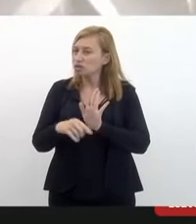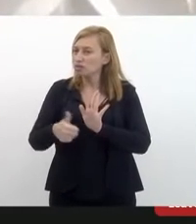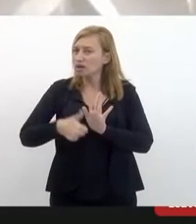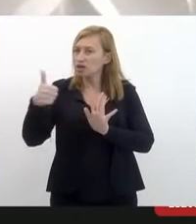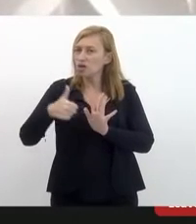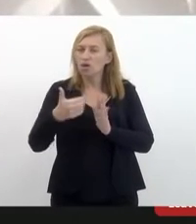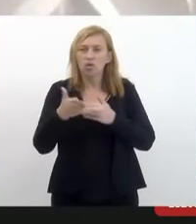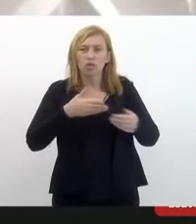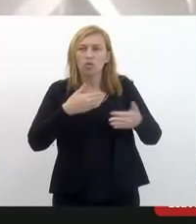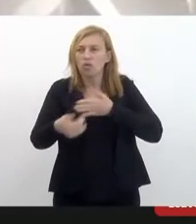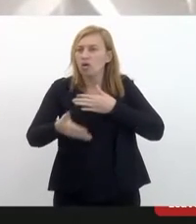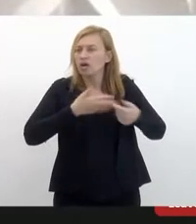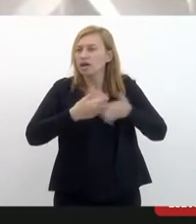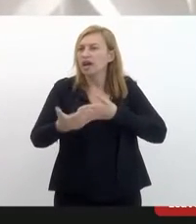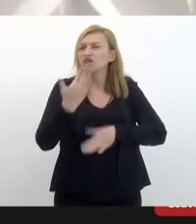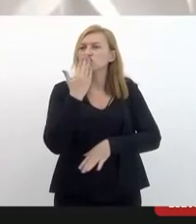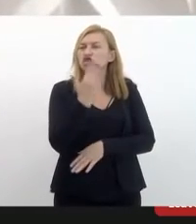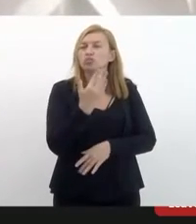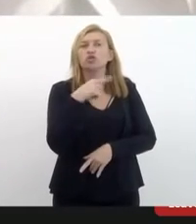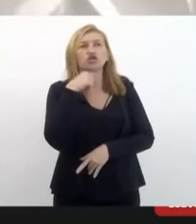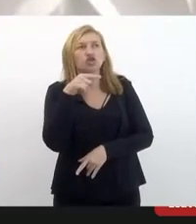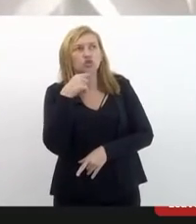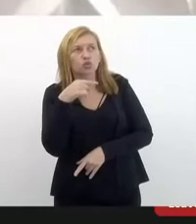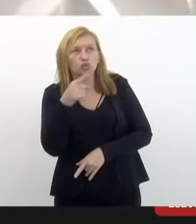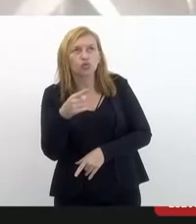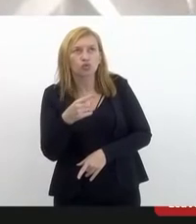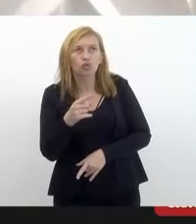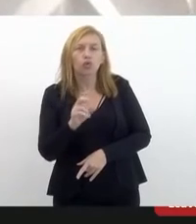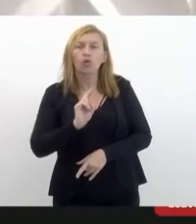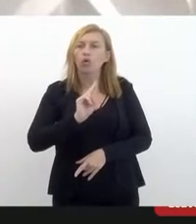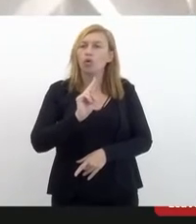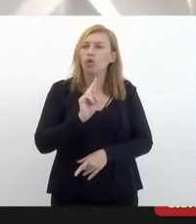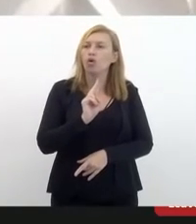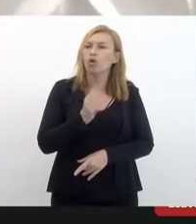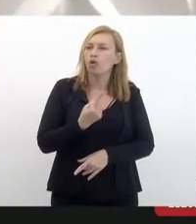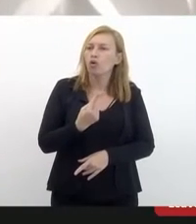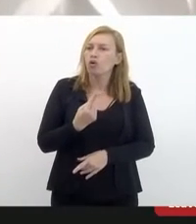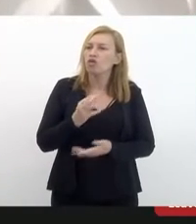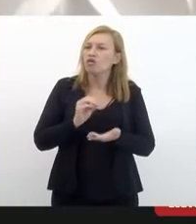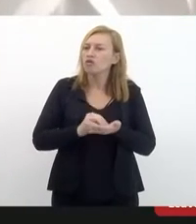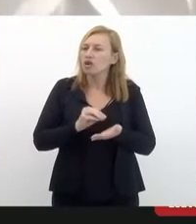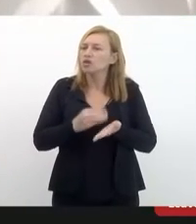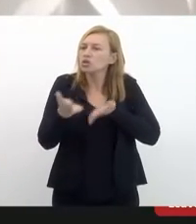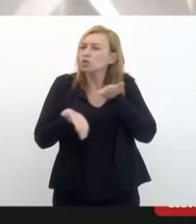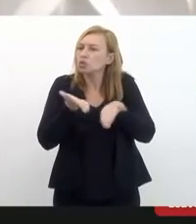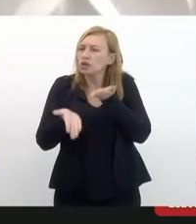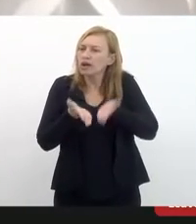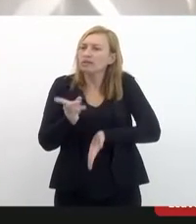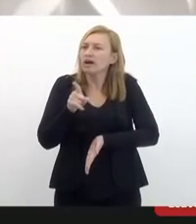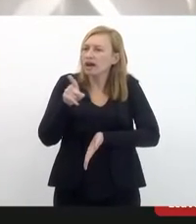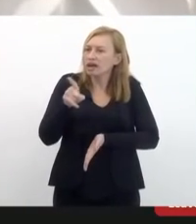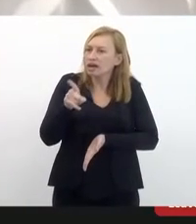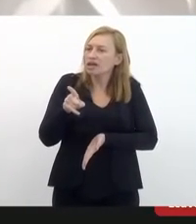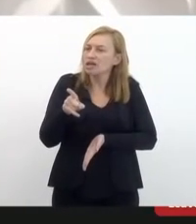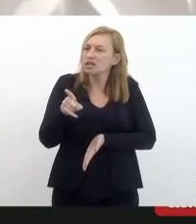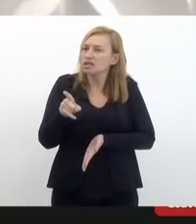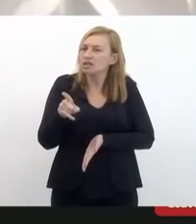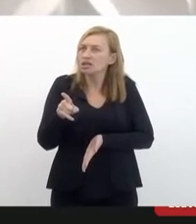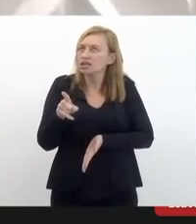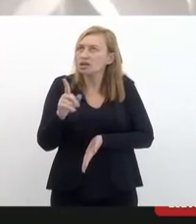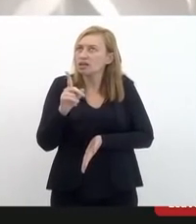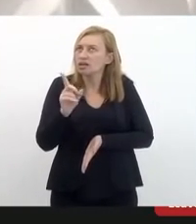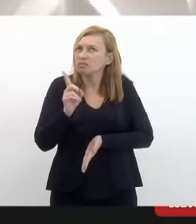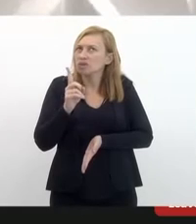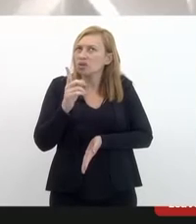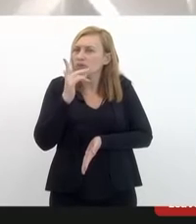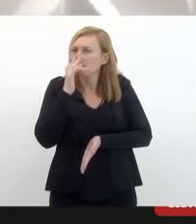tipo de dúvida ou de excesso de zelo que possa ter aqueles que possam, não me parece